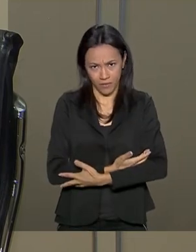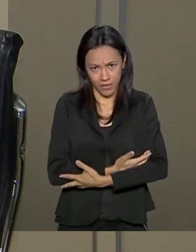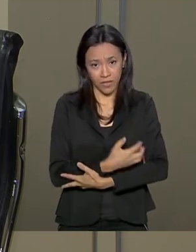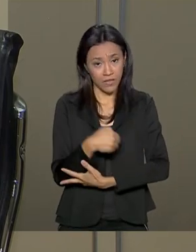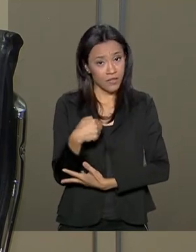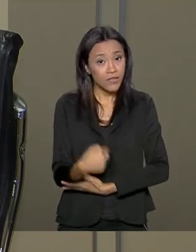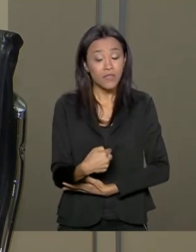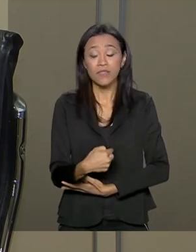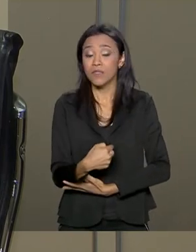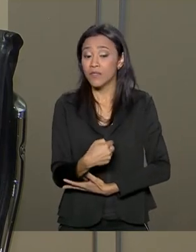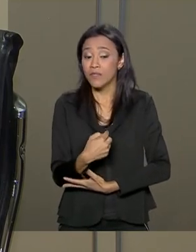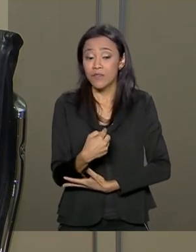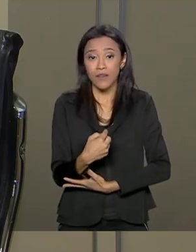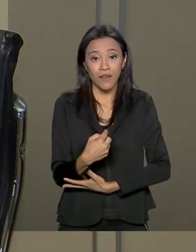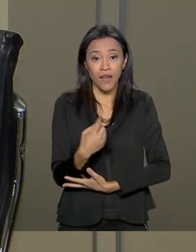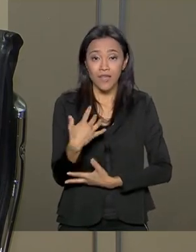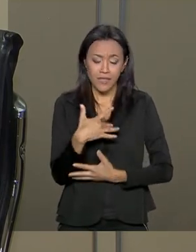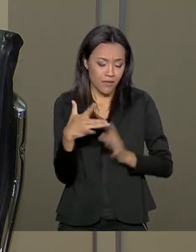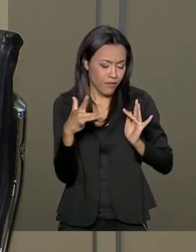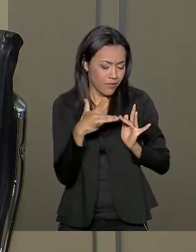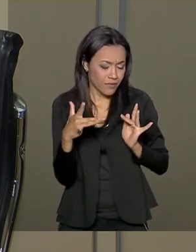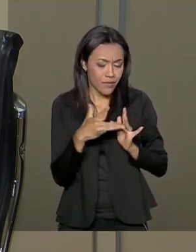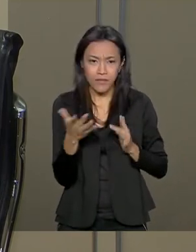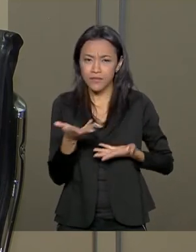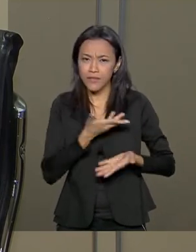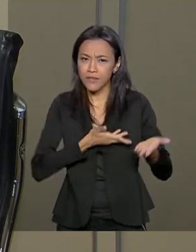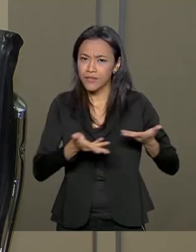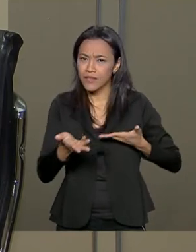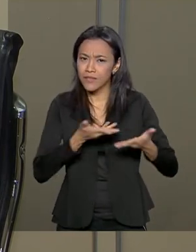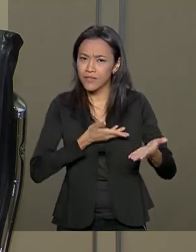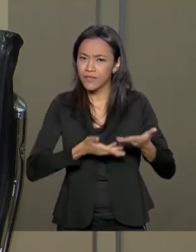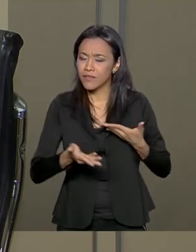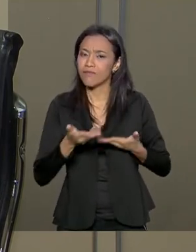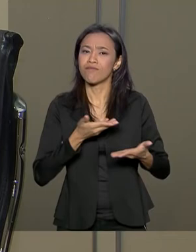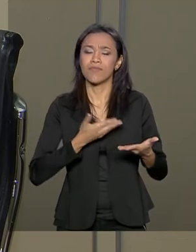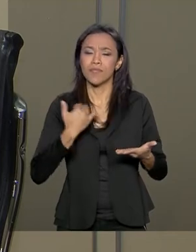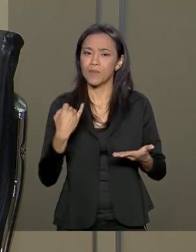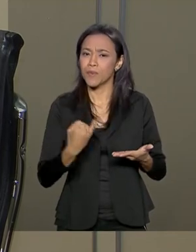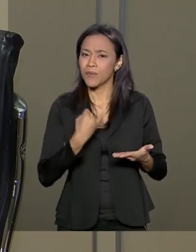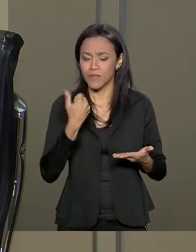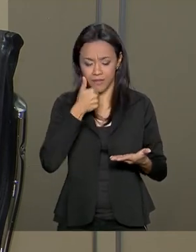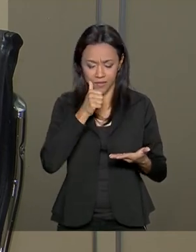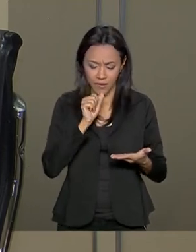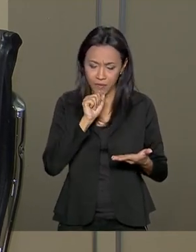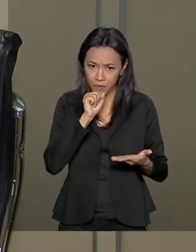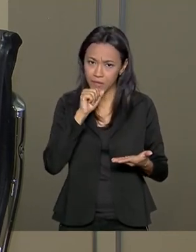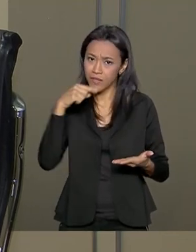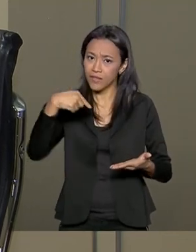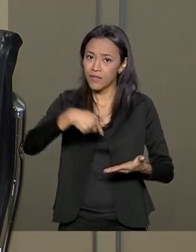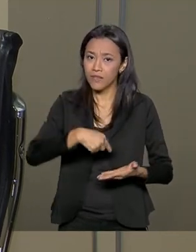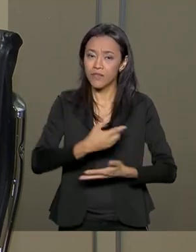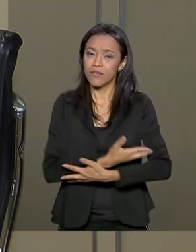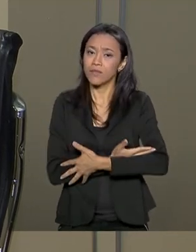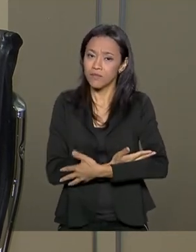criança e proteger essa relação fundamental inicial da mãe e com a criança.